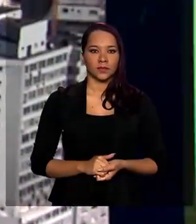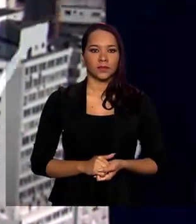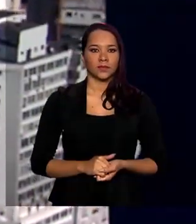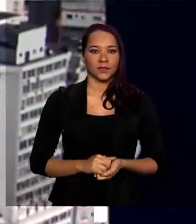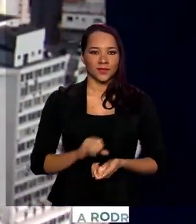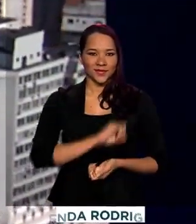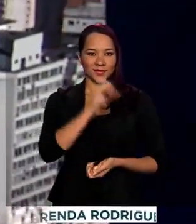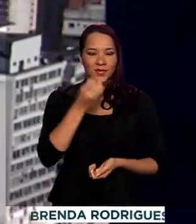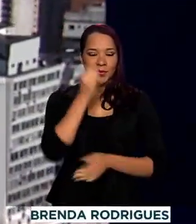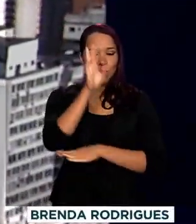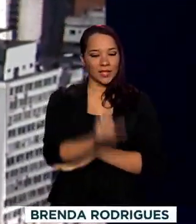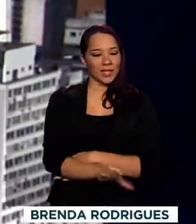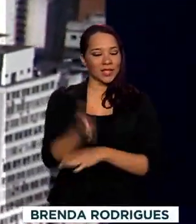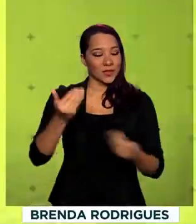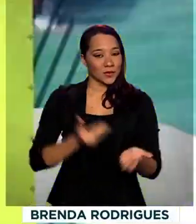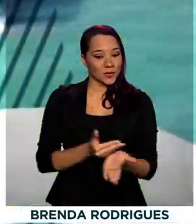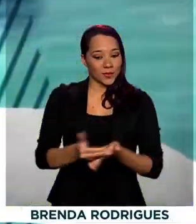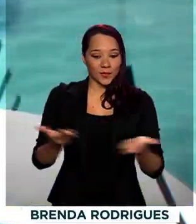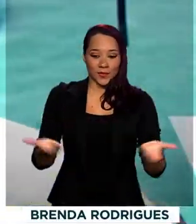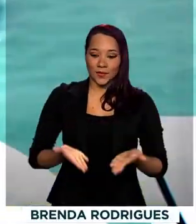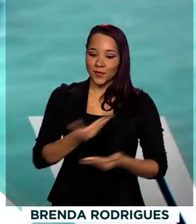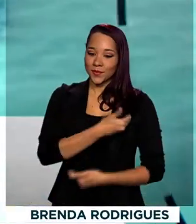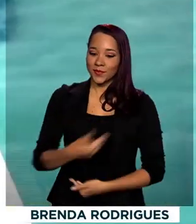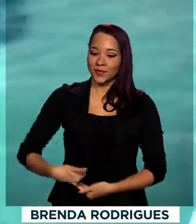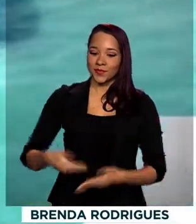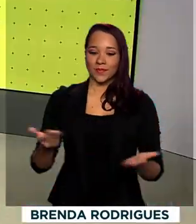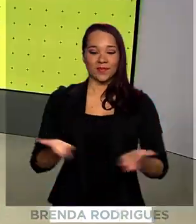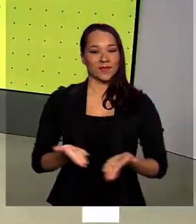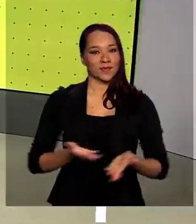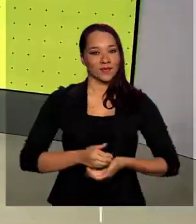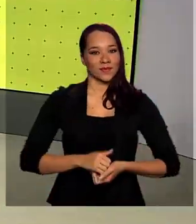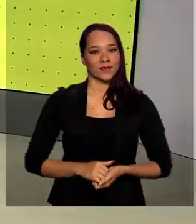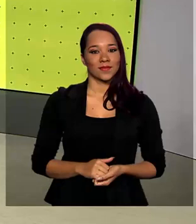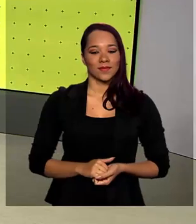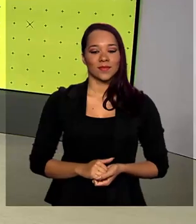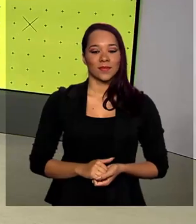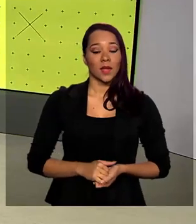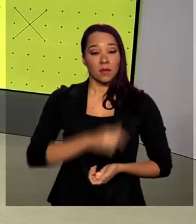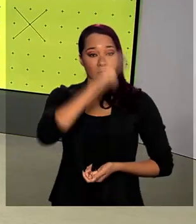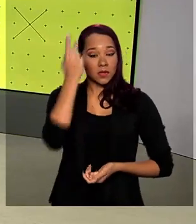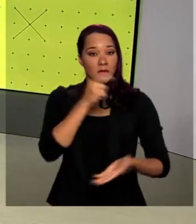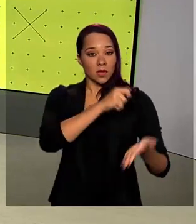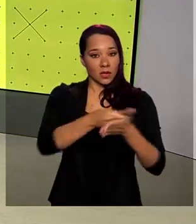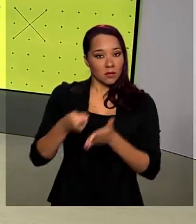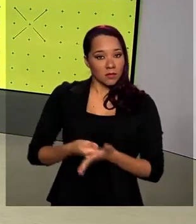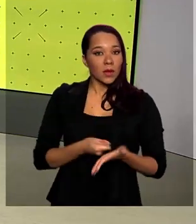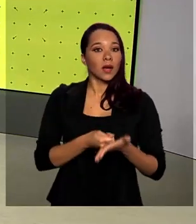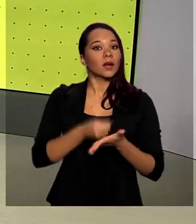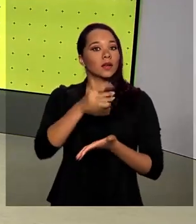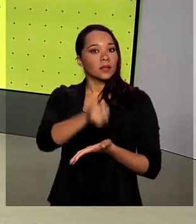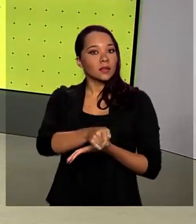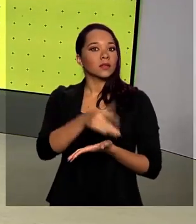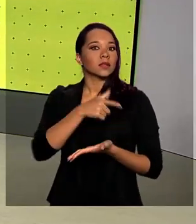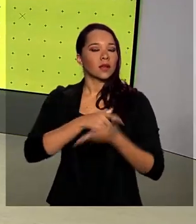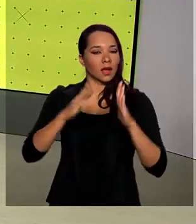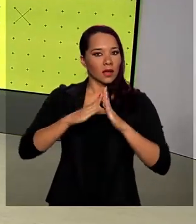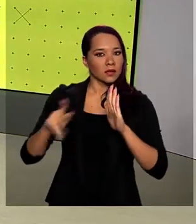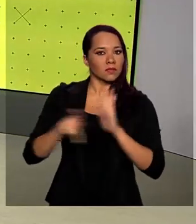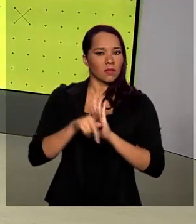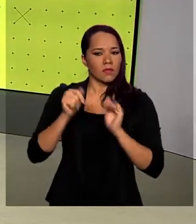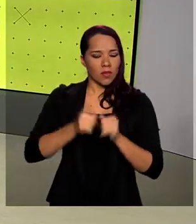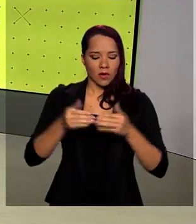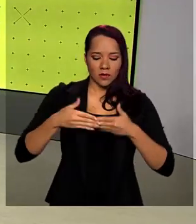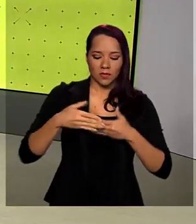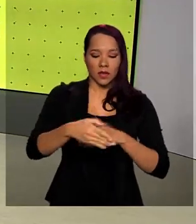Olá, boa tarde. Estamos de volta com o Governo Agora. Quem paga a prestação da casa própria poderá ampliar para